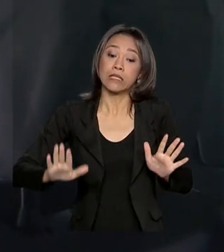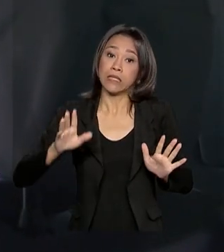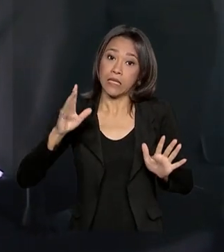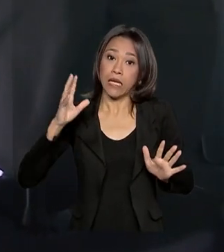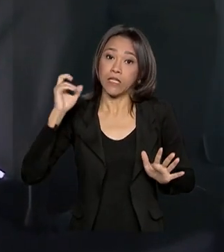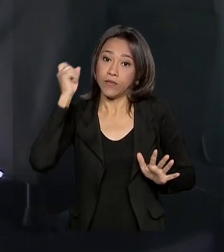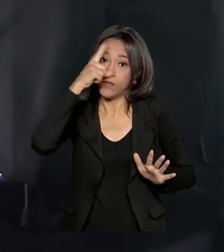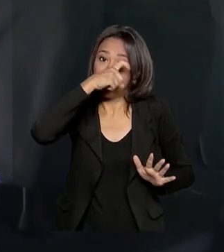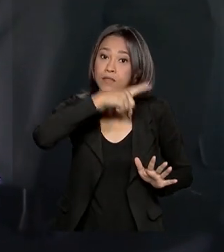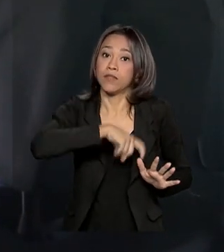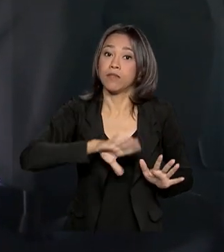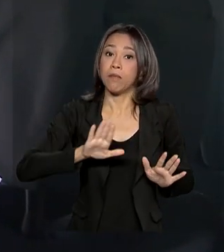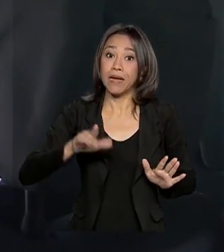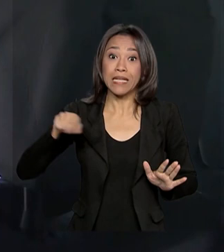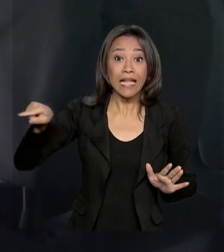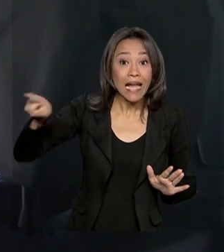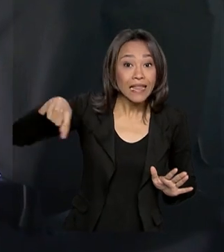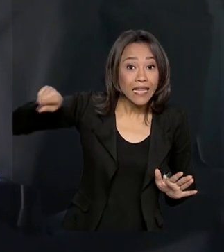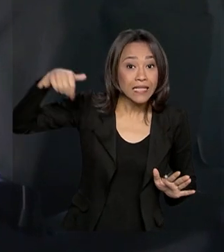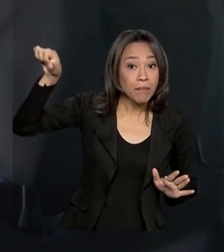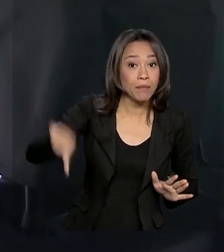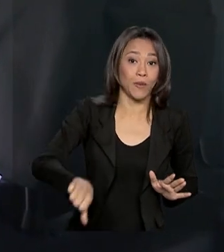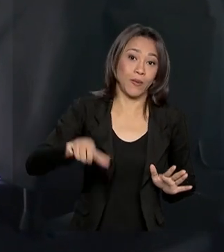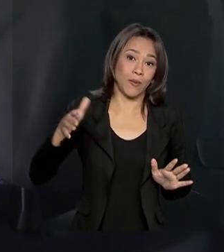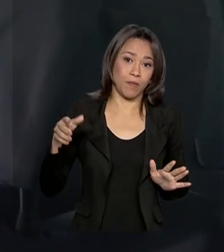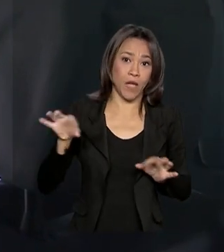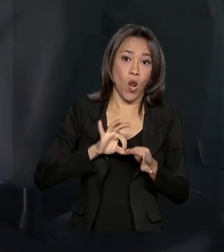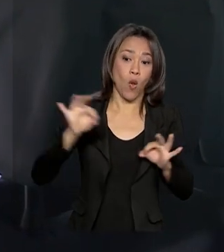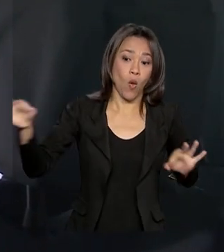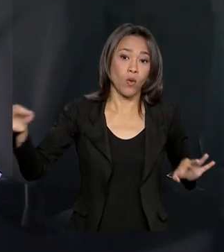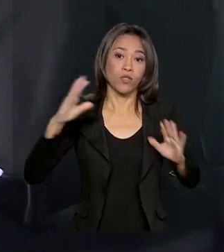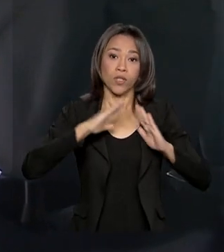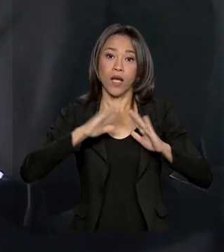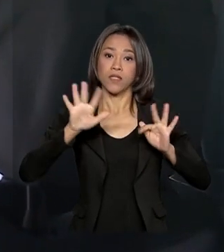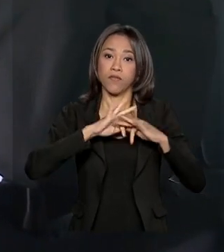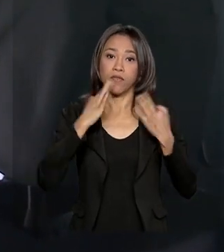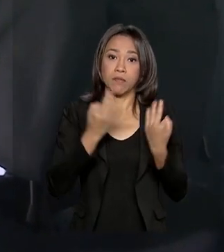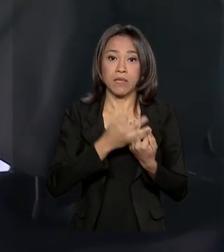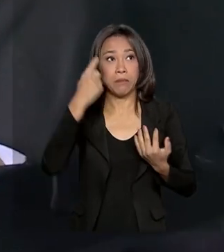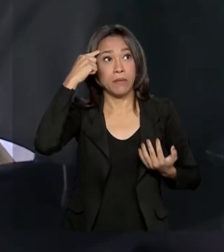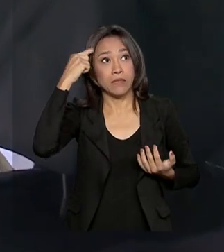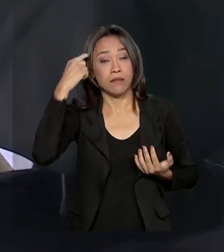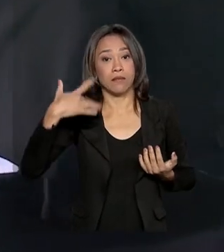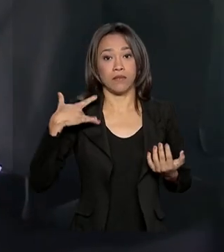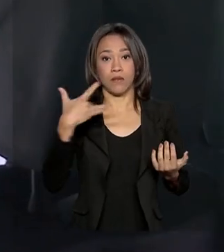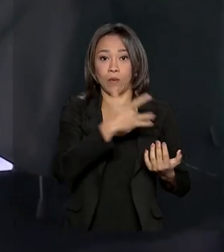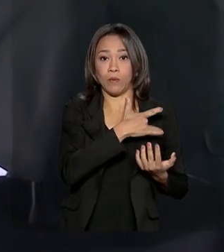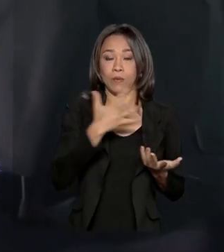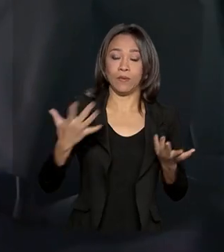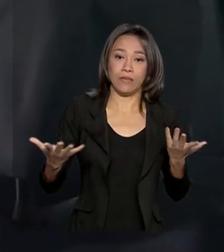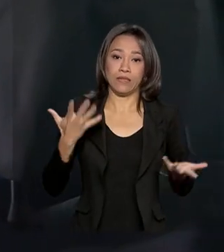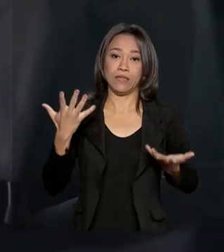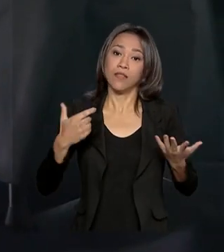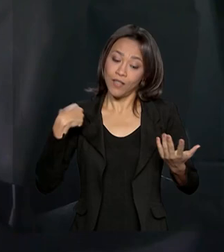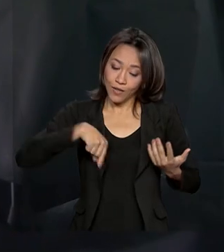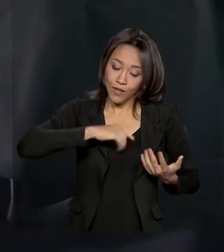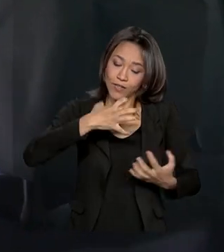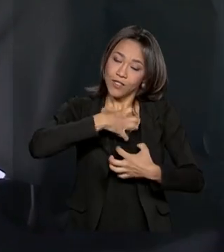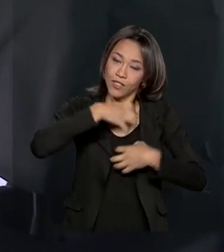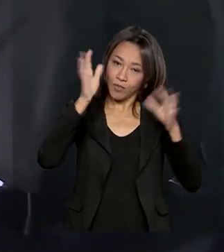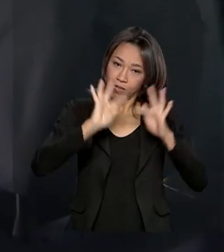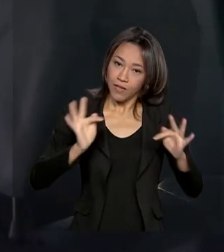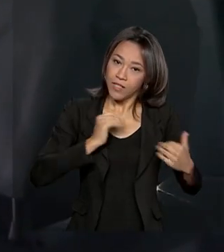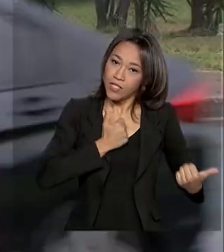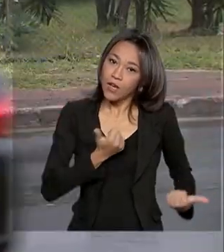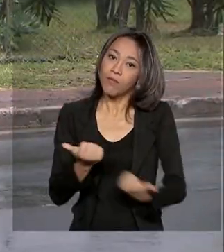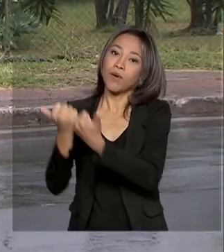complicada, mas a sabe que a deles é pior ainda. Estão longe de casa, os familiares pensando na saúde e realmente a fica muito feliz em poder ajudá-los,